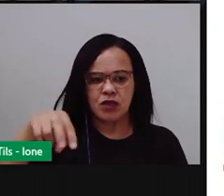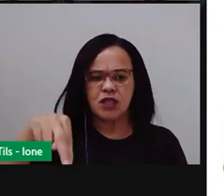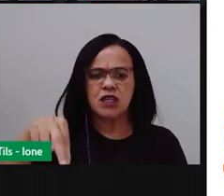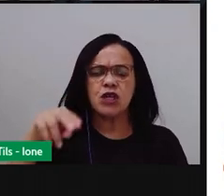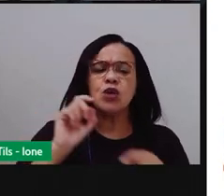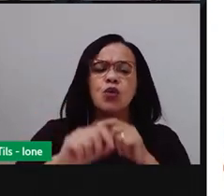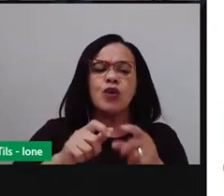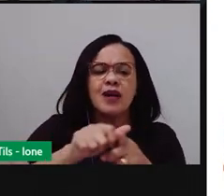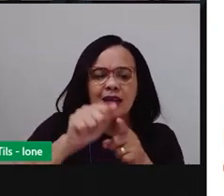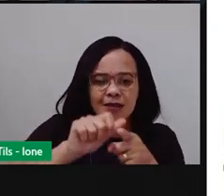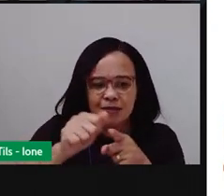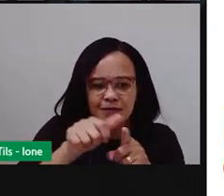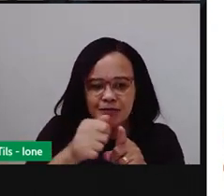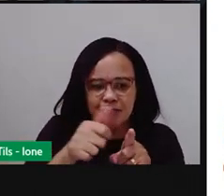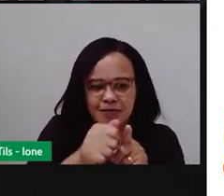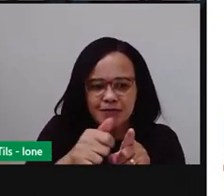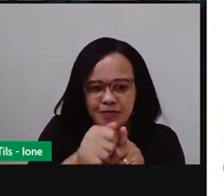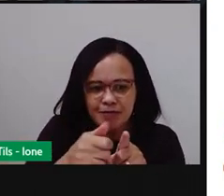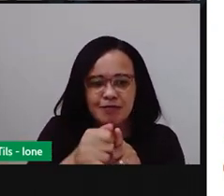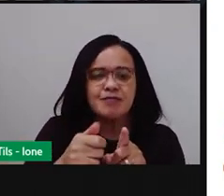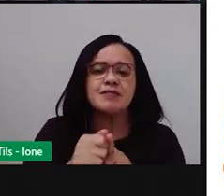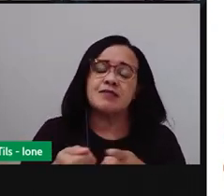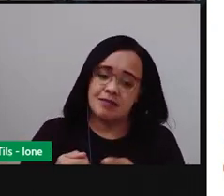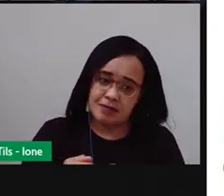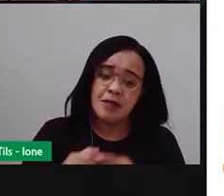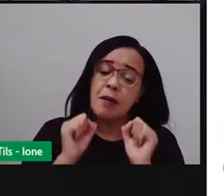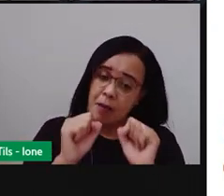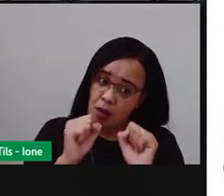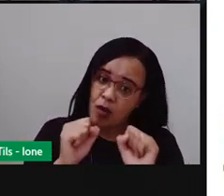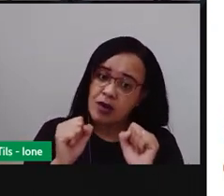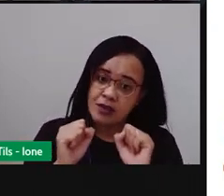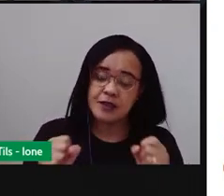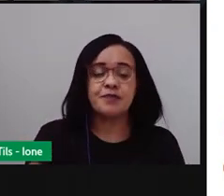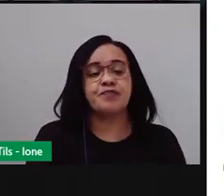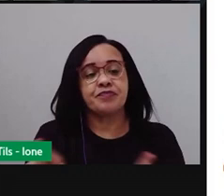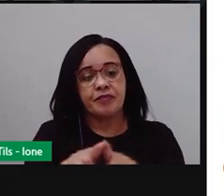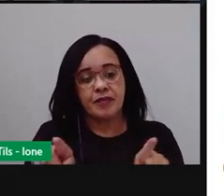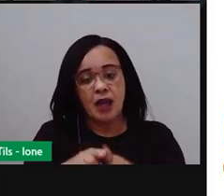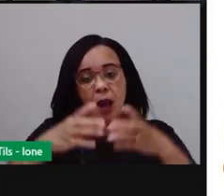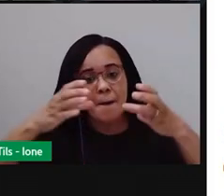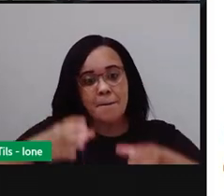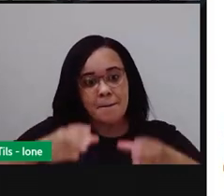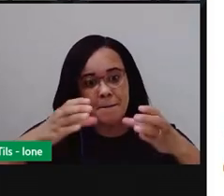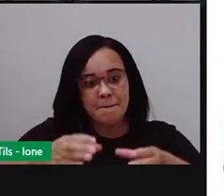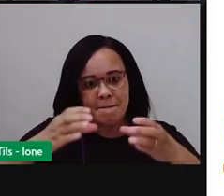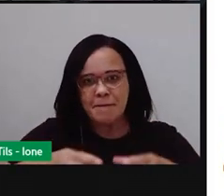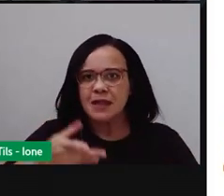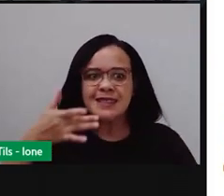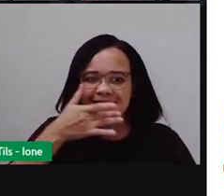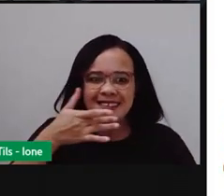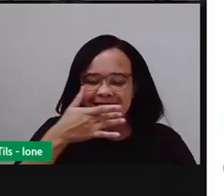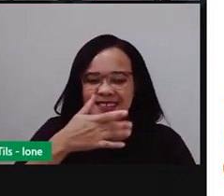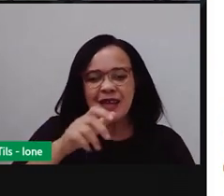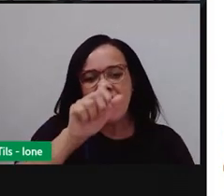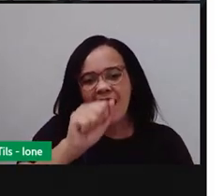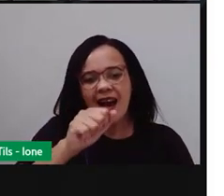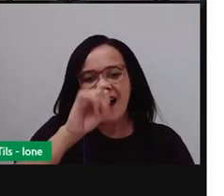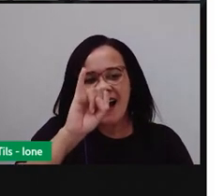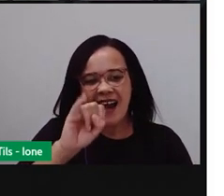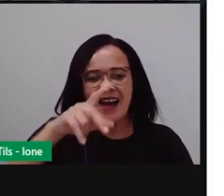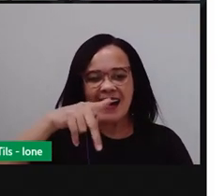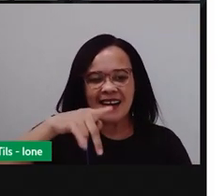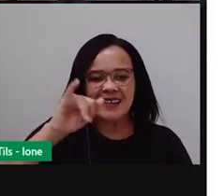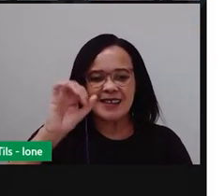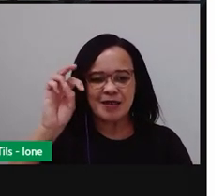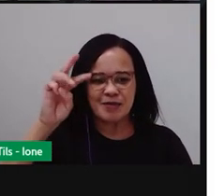outros vão consumir ele cozido com casca. Tem também o bolo de aipim, paçoca,